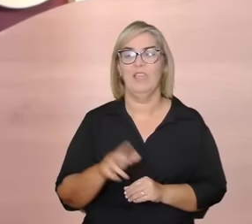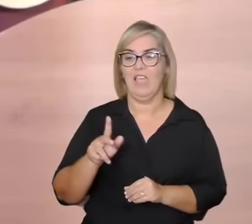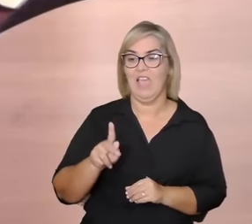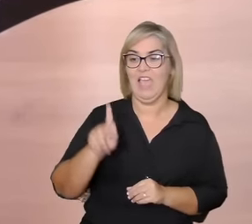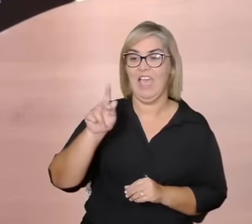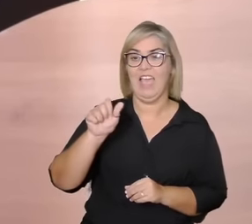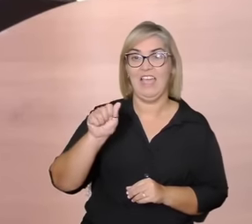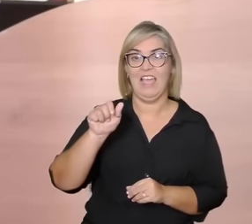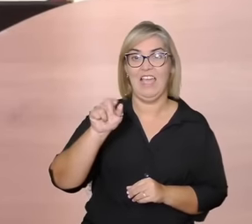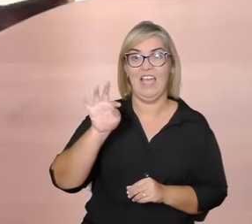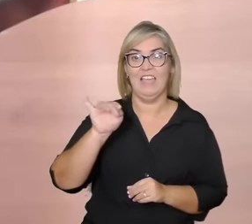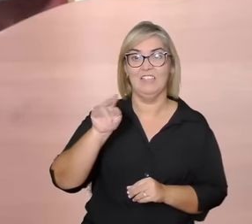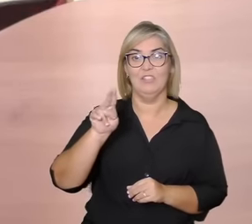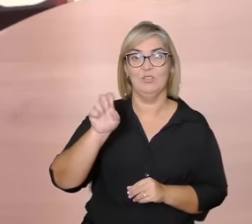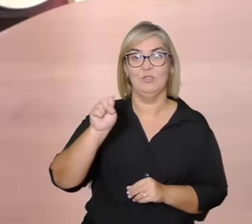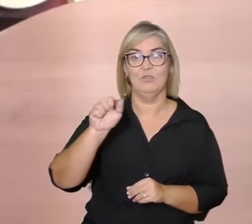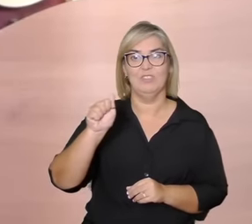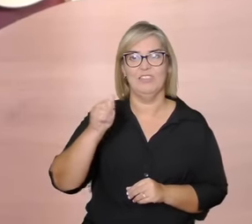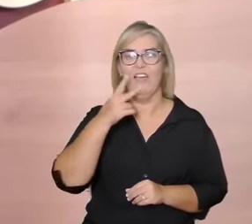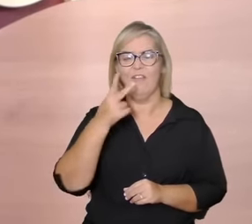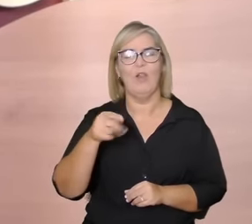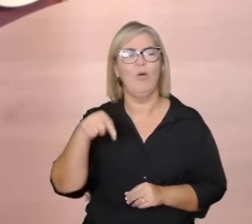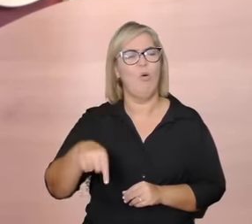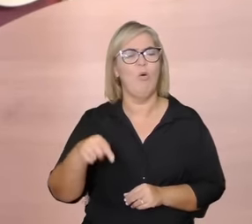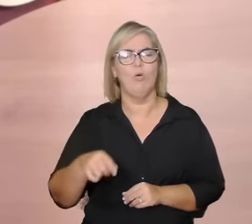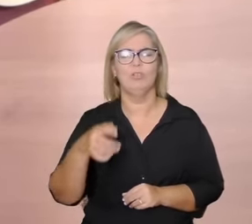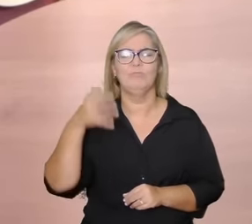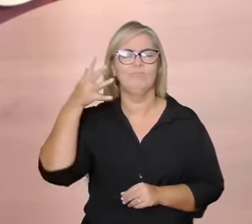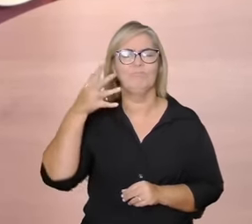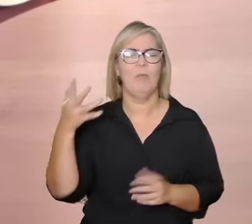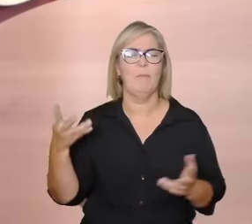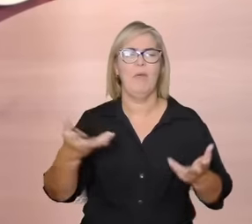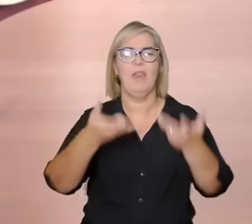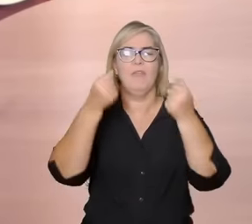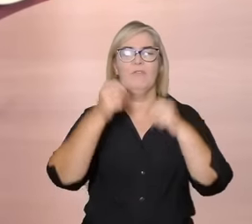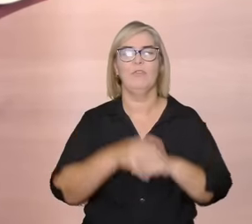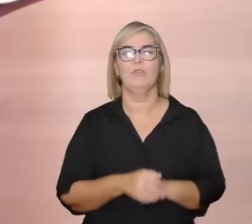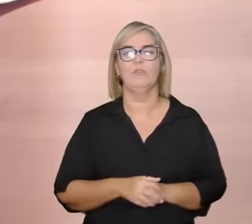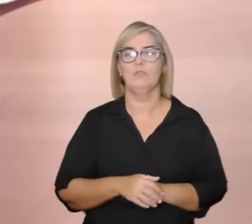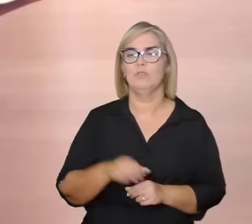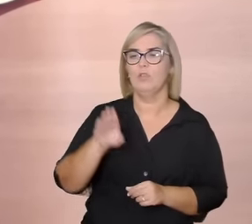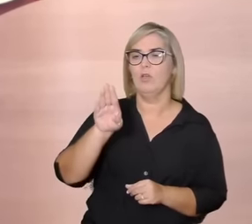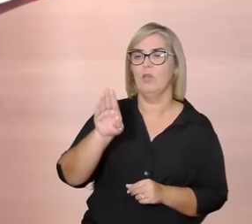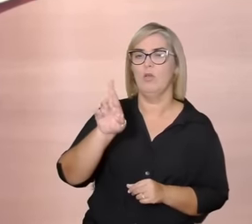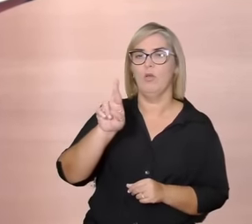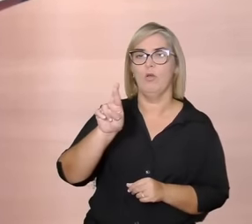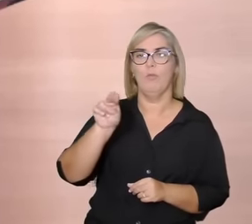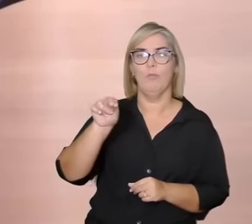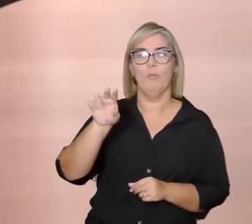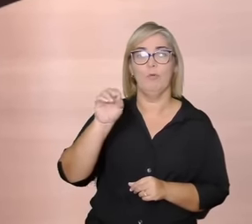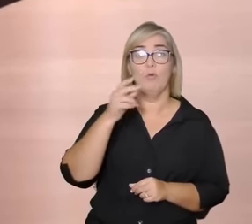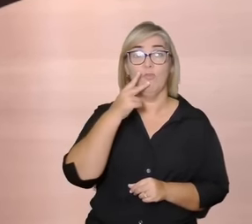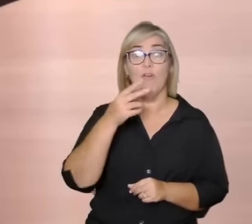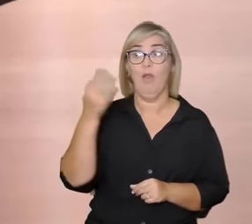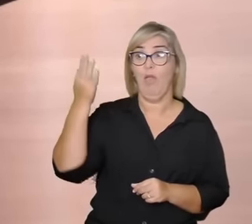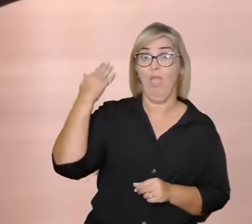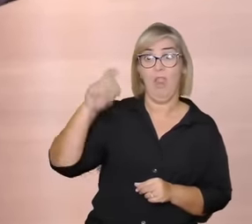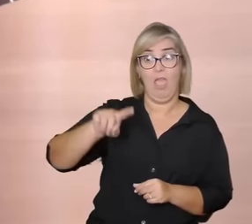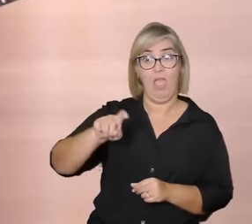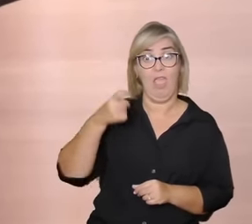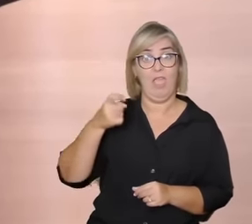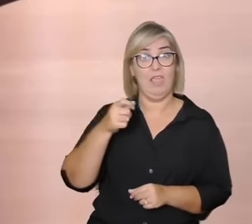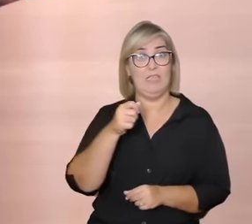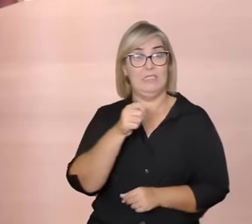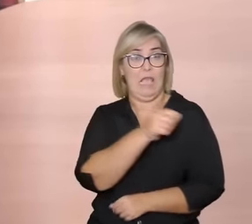que enviou até a pergunta gratidão programa maravilhoso e o Bruno Pereira do Youtube falou que foi seu aluno no ensino